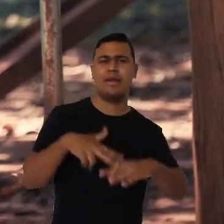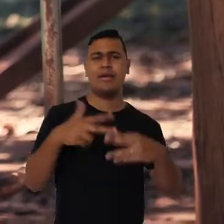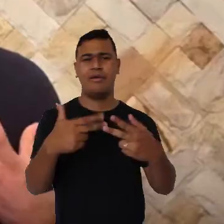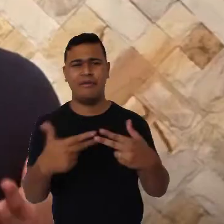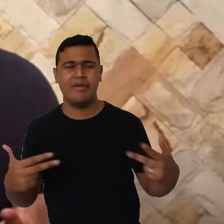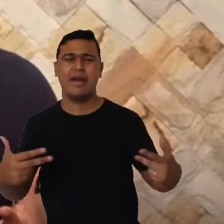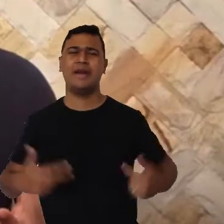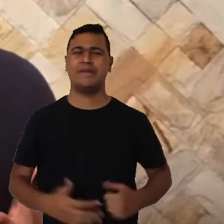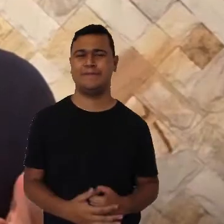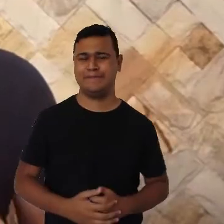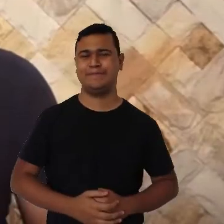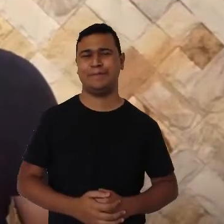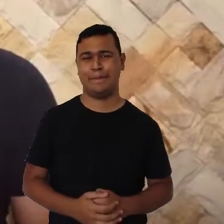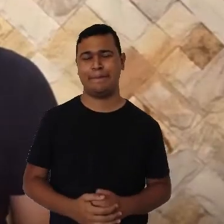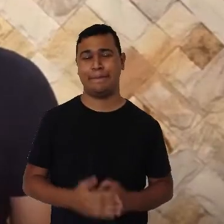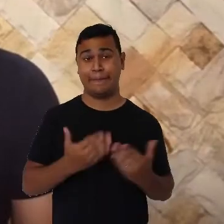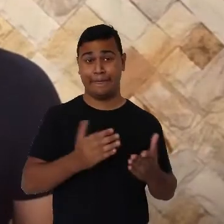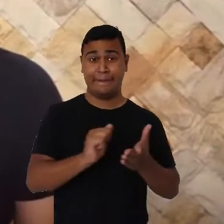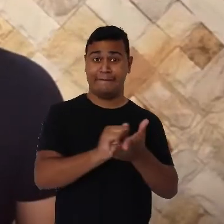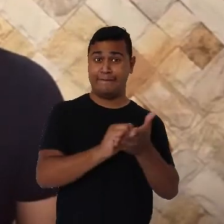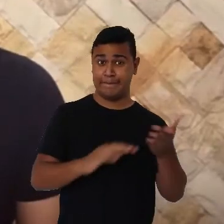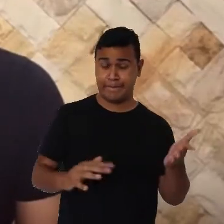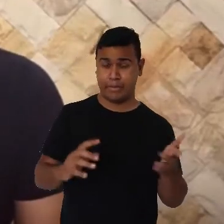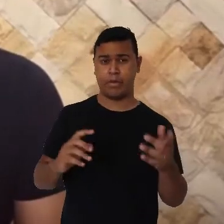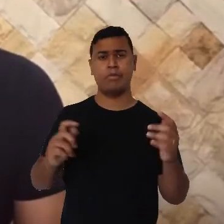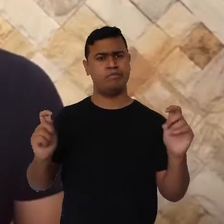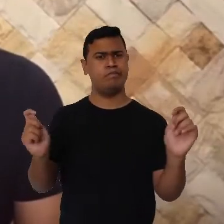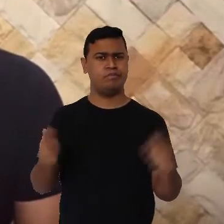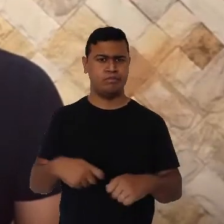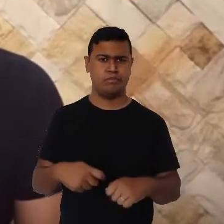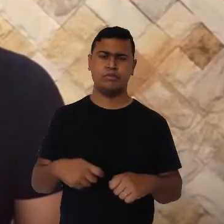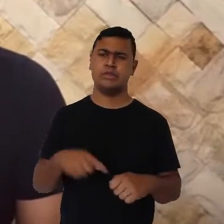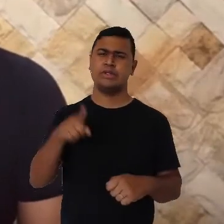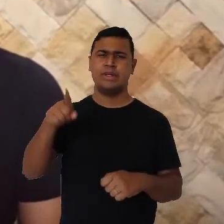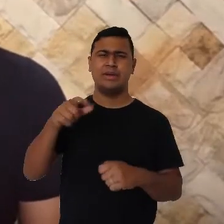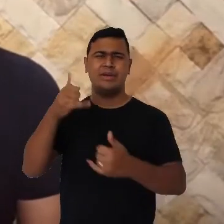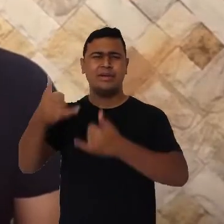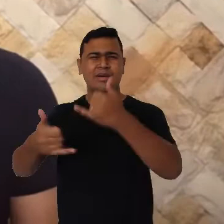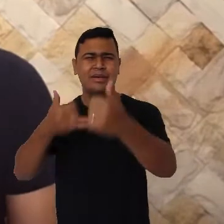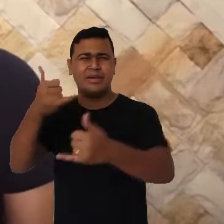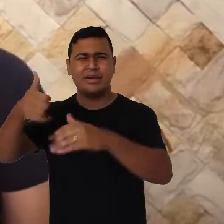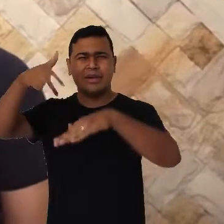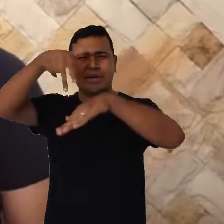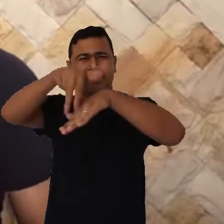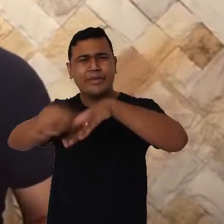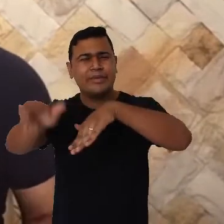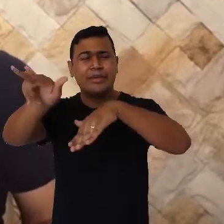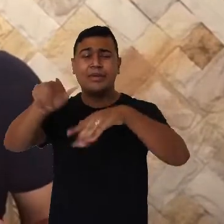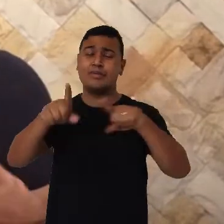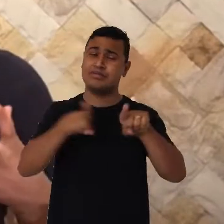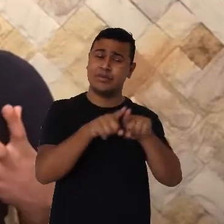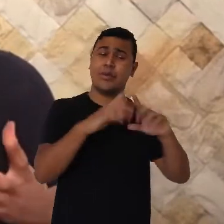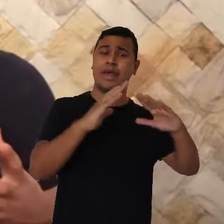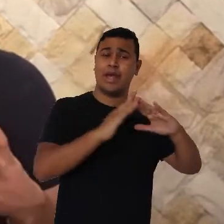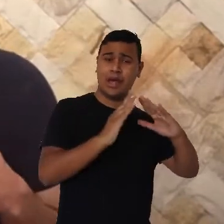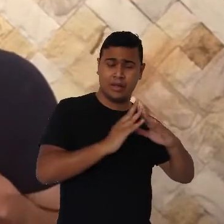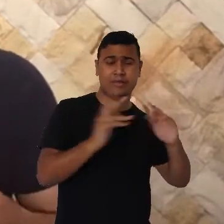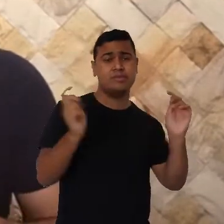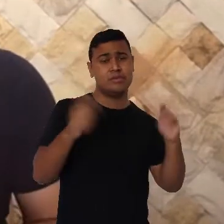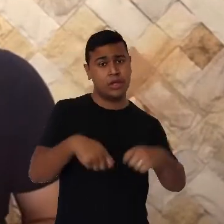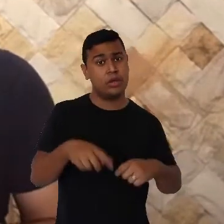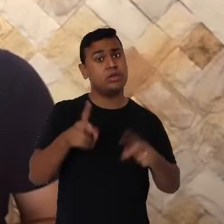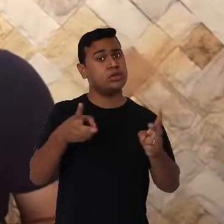coisas. Esse tipo de atividade pode acontecer tanto em um parquinho como também em casa, sempre de maneira